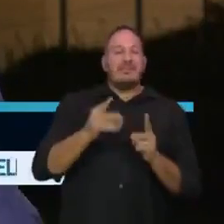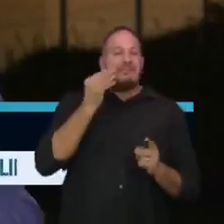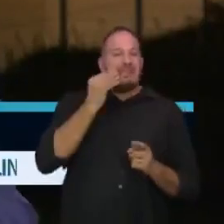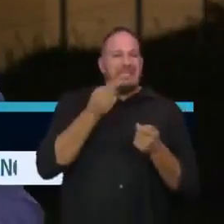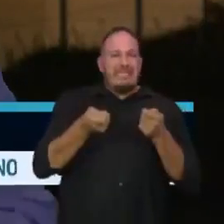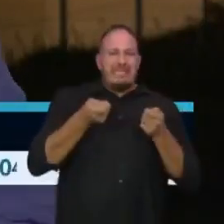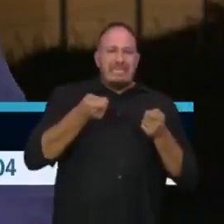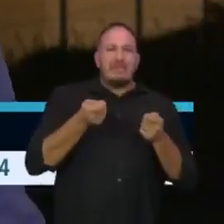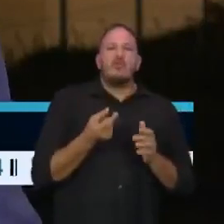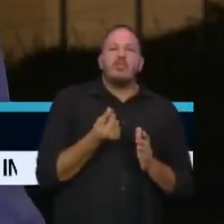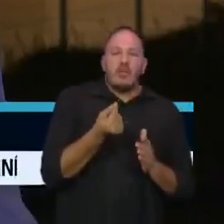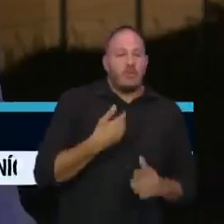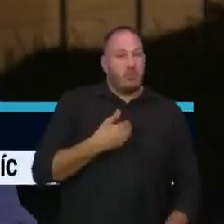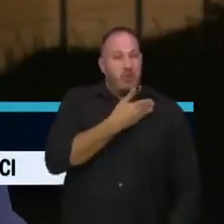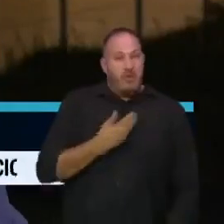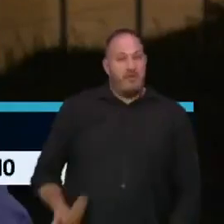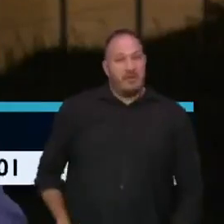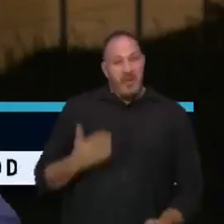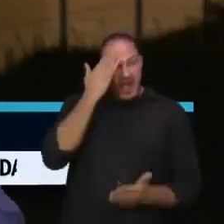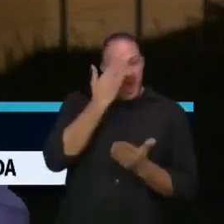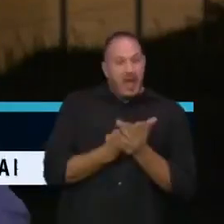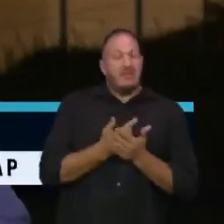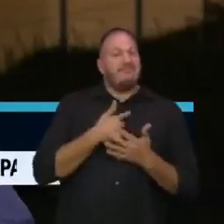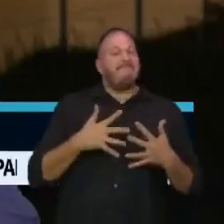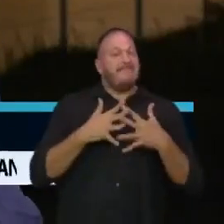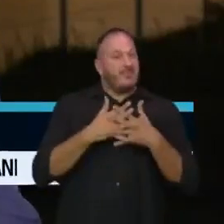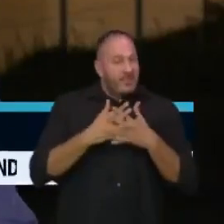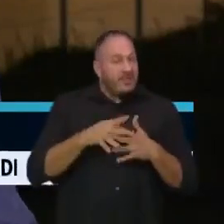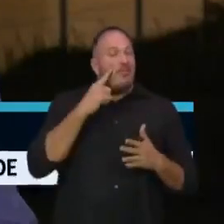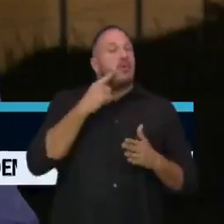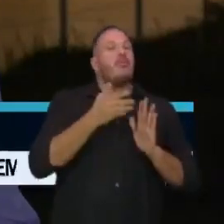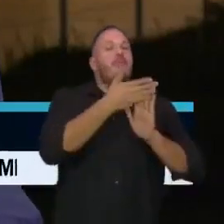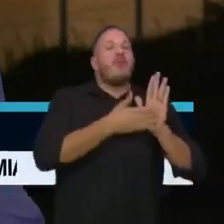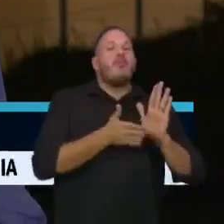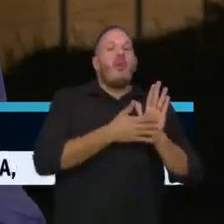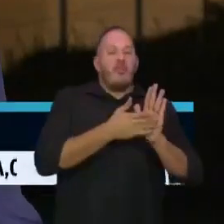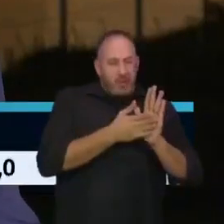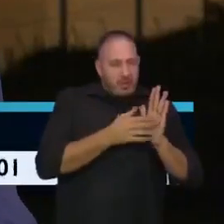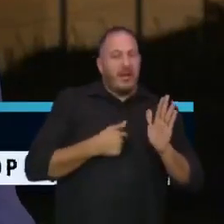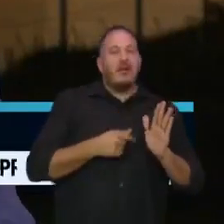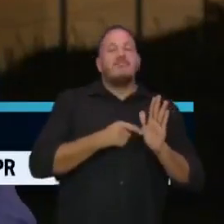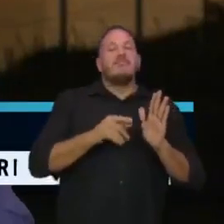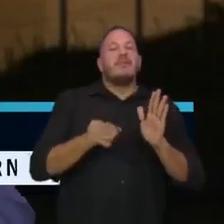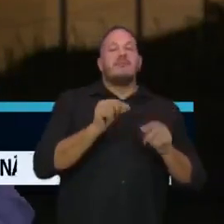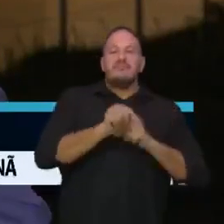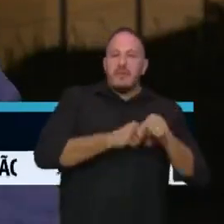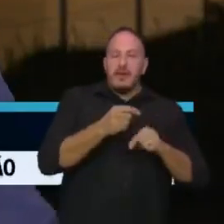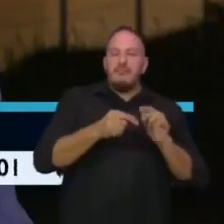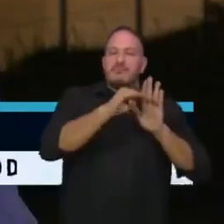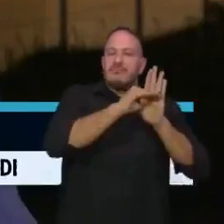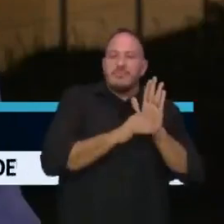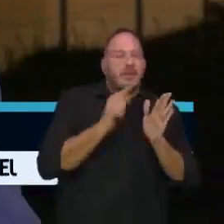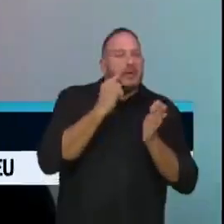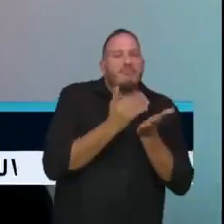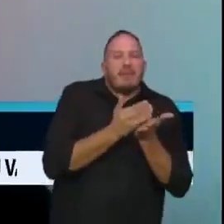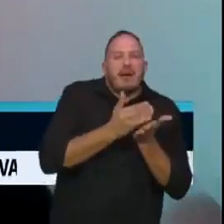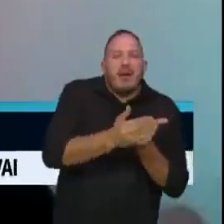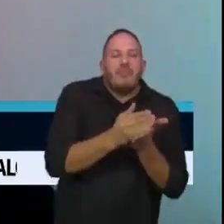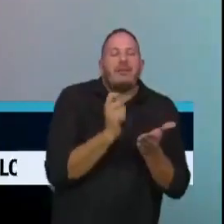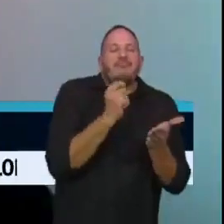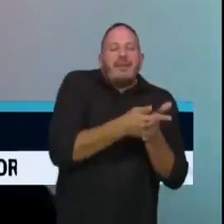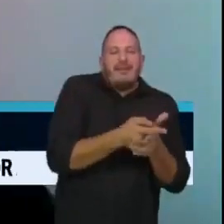o caixa, o governo aposta na polêmica proposta de emenda constitucional que permite parcelar essa despesa.